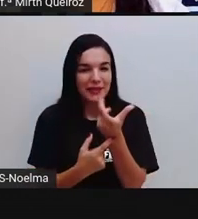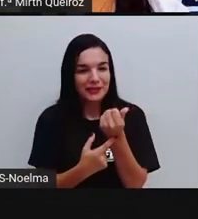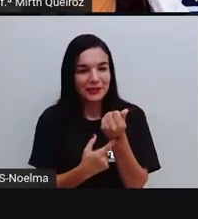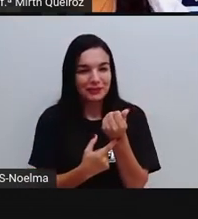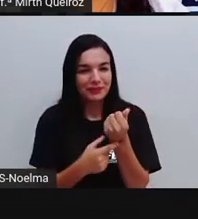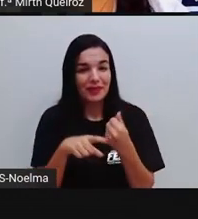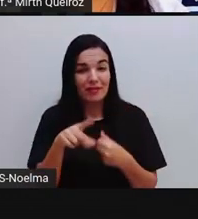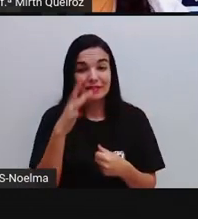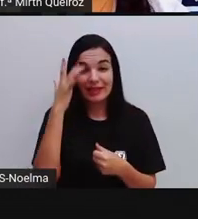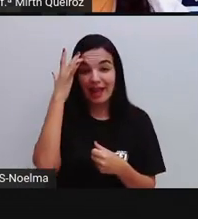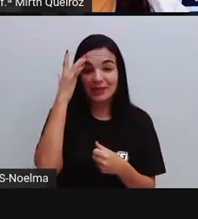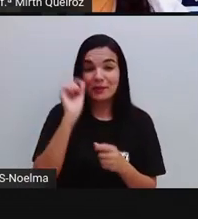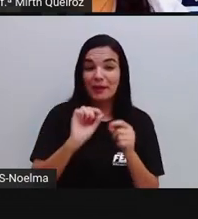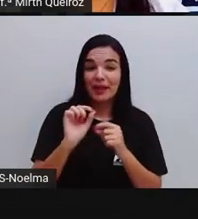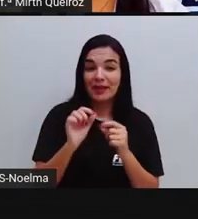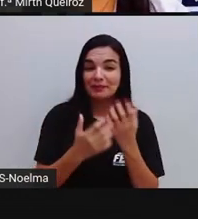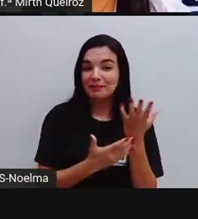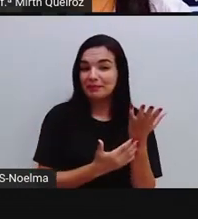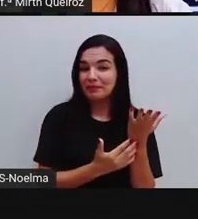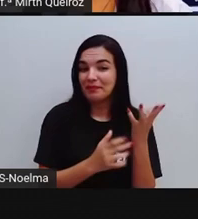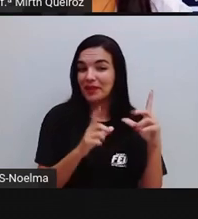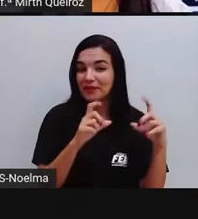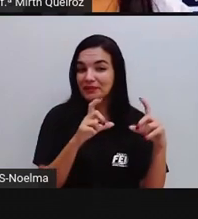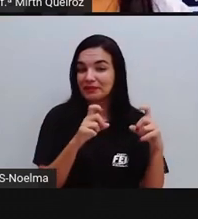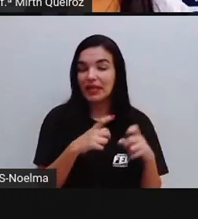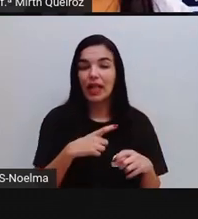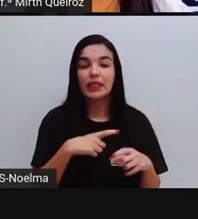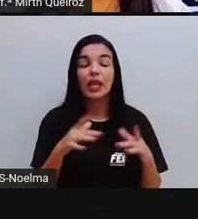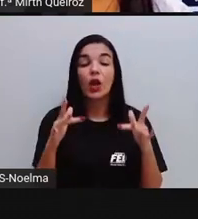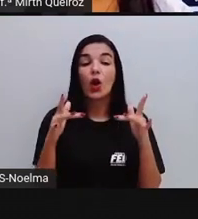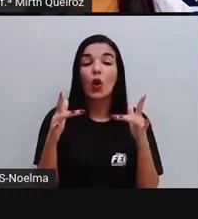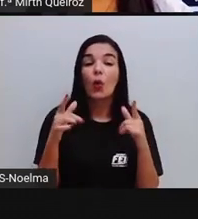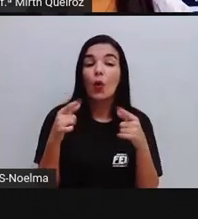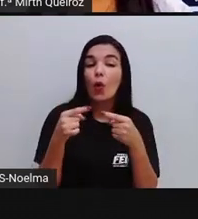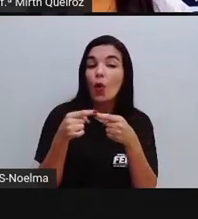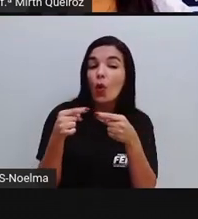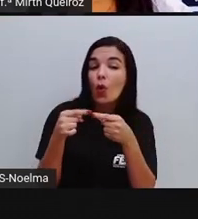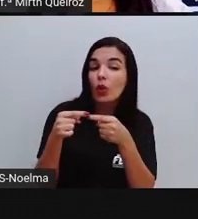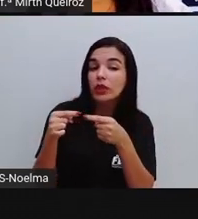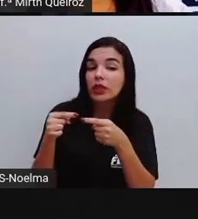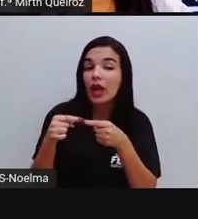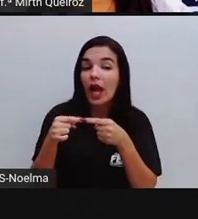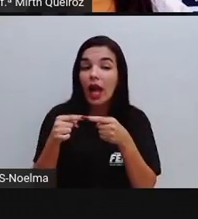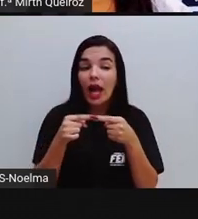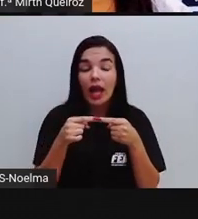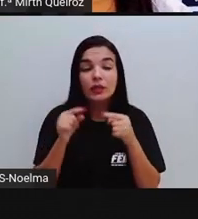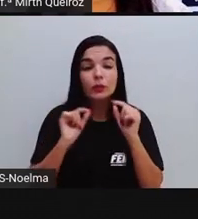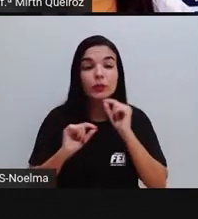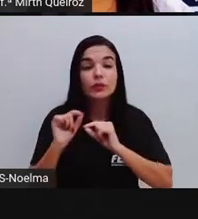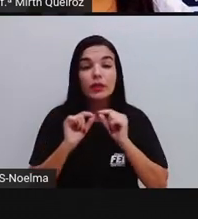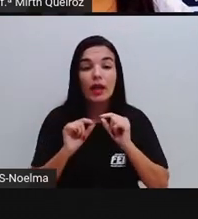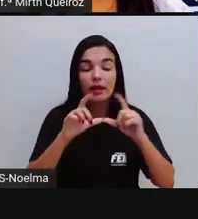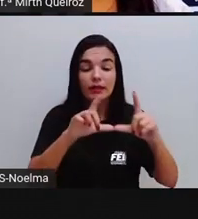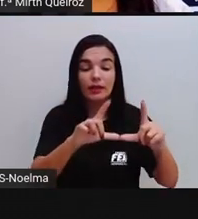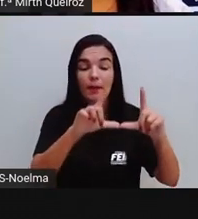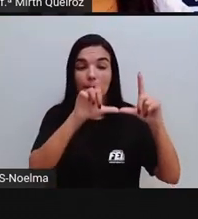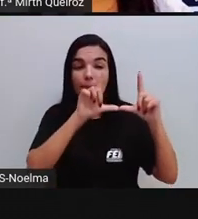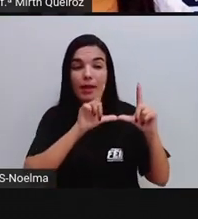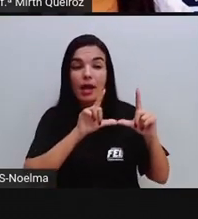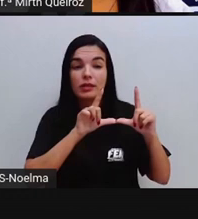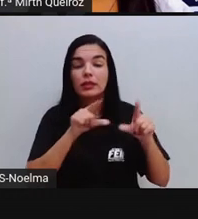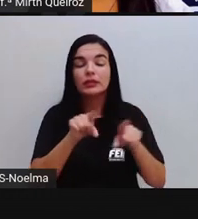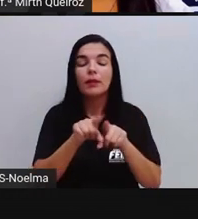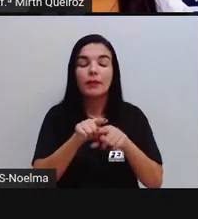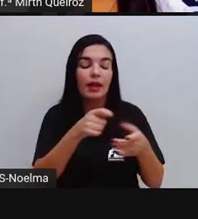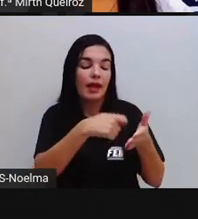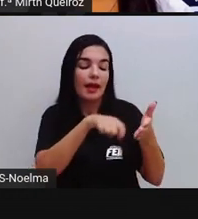quando a gente vê, né? Que há uma conexão entre a imagem, o que a imagem quer mostrar, e a própria escrita